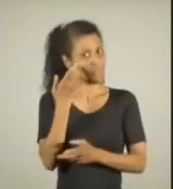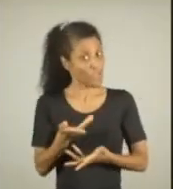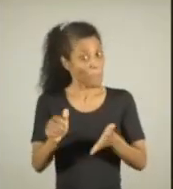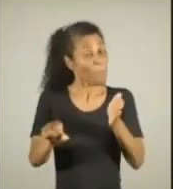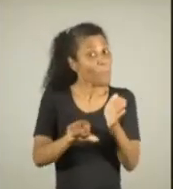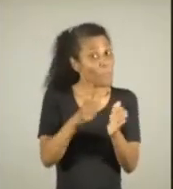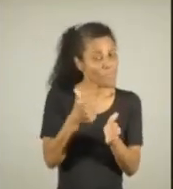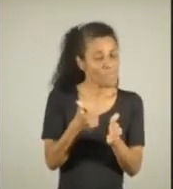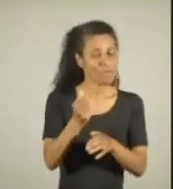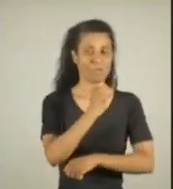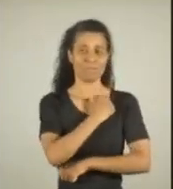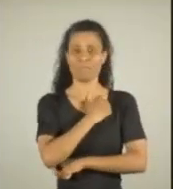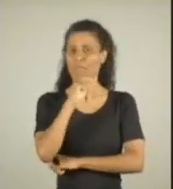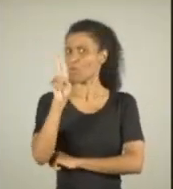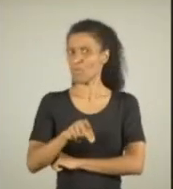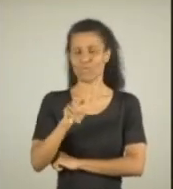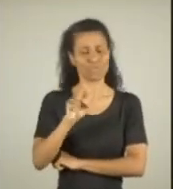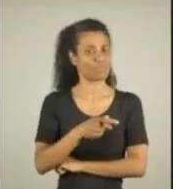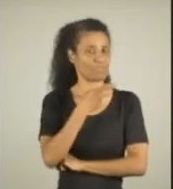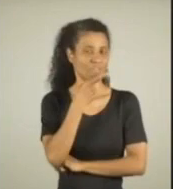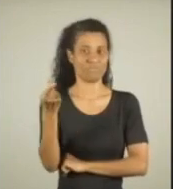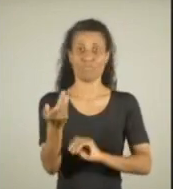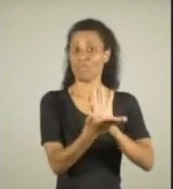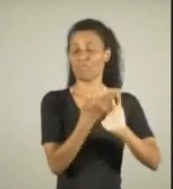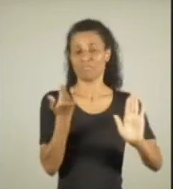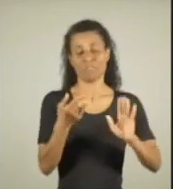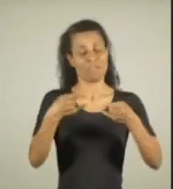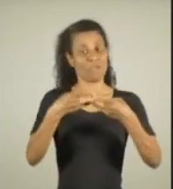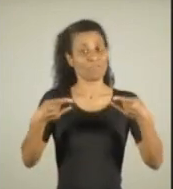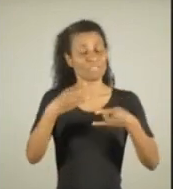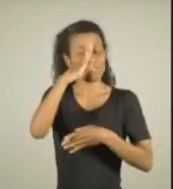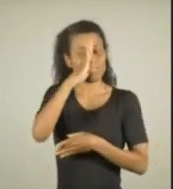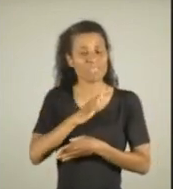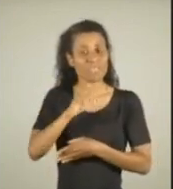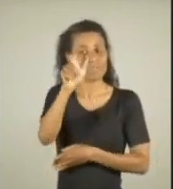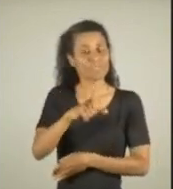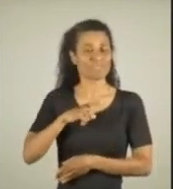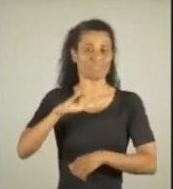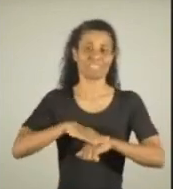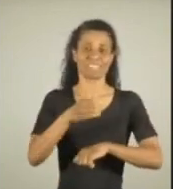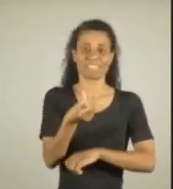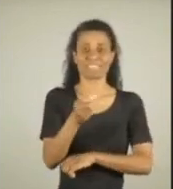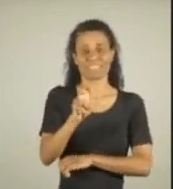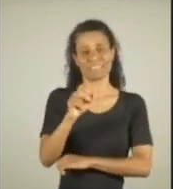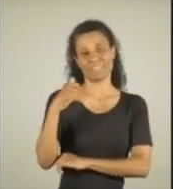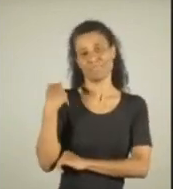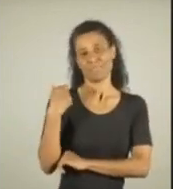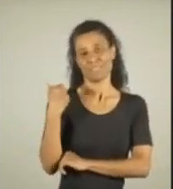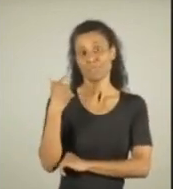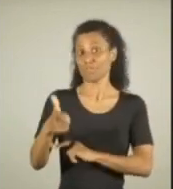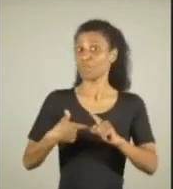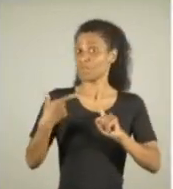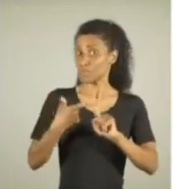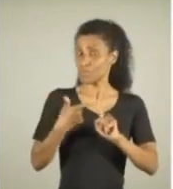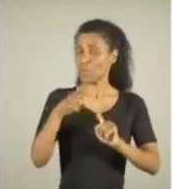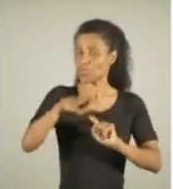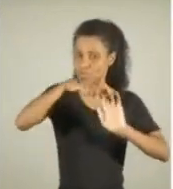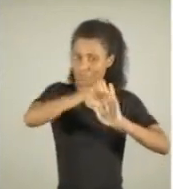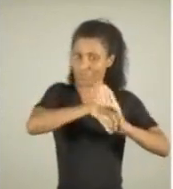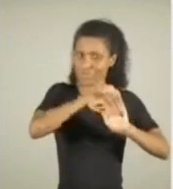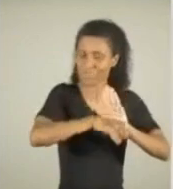Vamos aos fatos. Primeiro, Melo nunca afirmou que iria tirar a passagem grátis para quem tem mais de 65 anos.